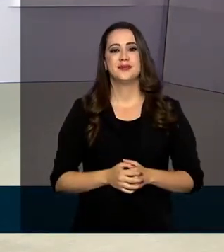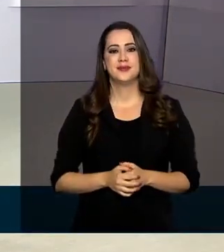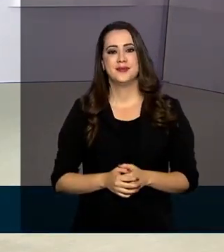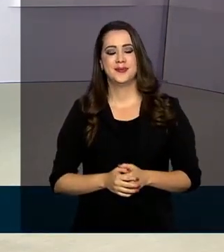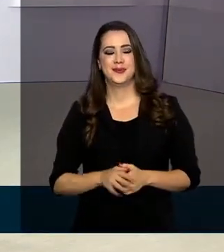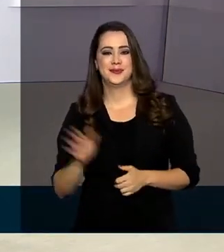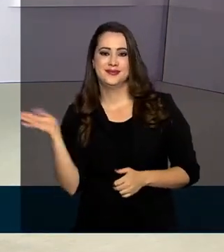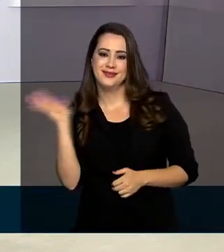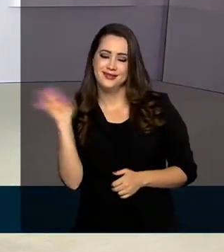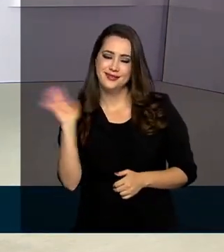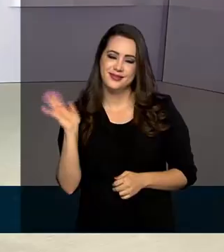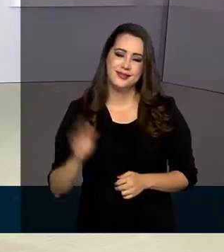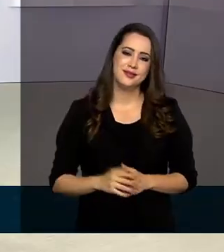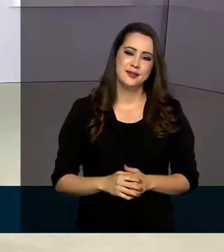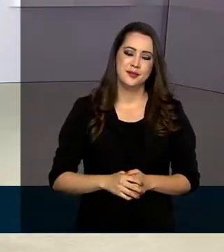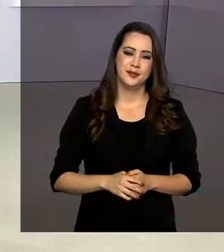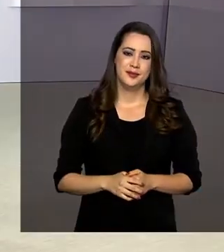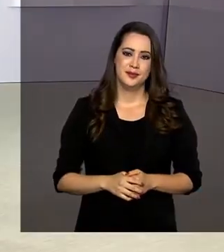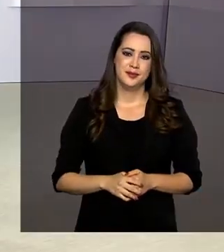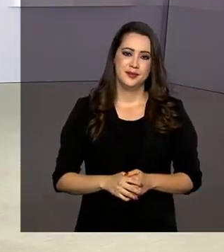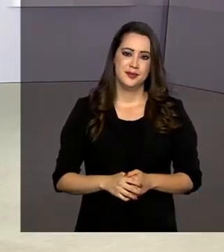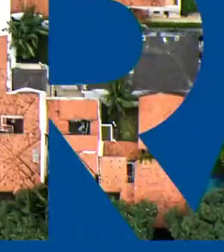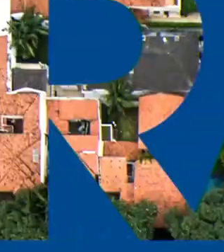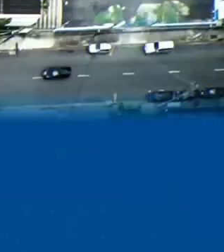sociais. Até a próxima edição. Tchau!